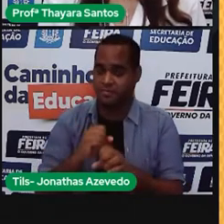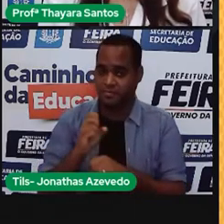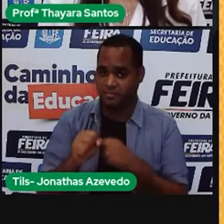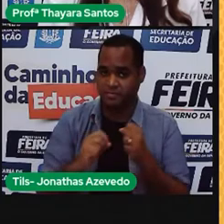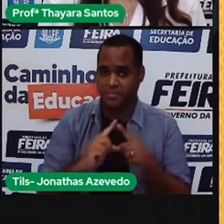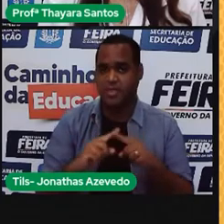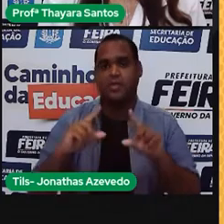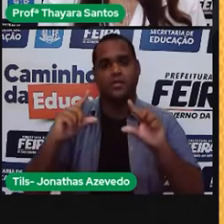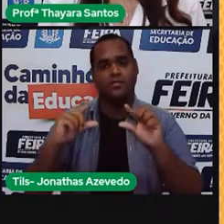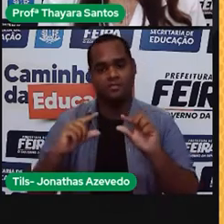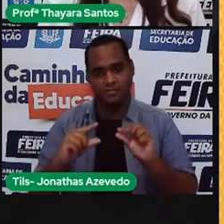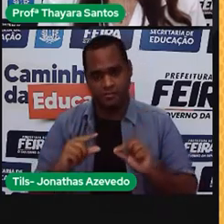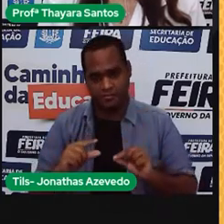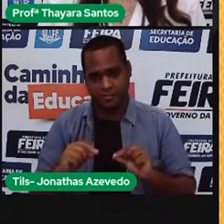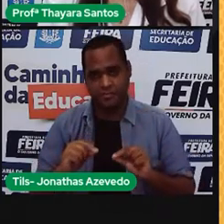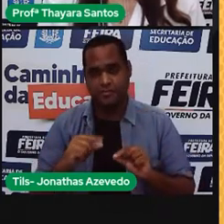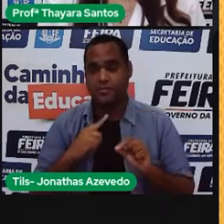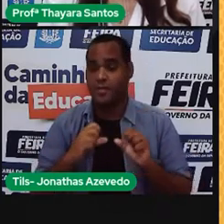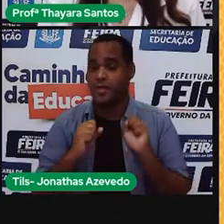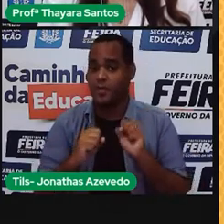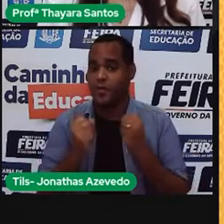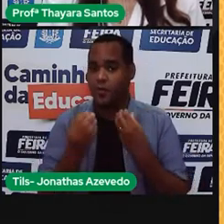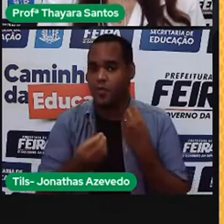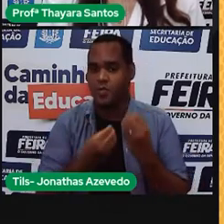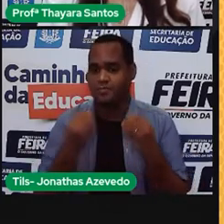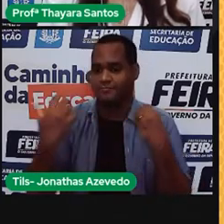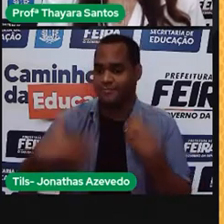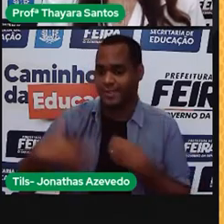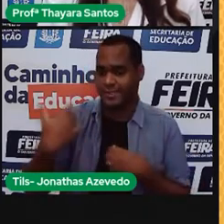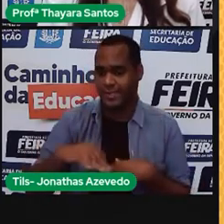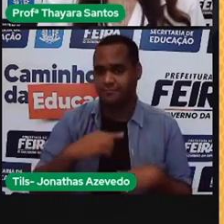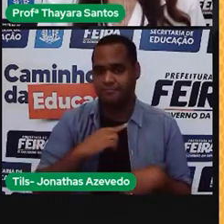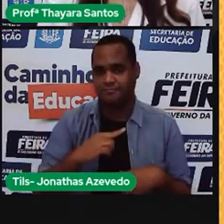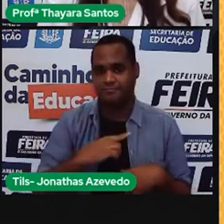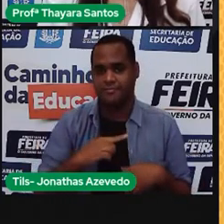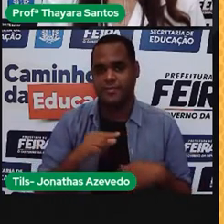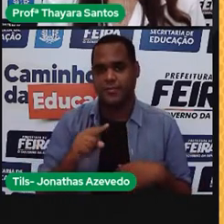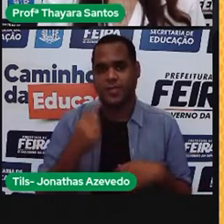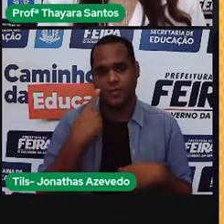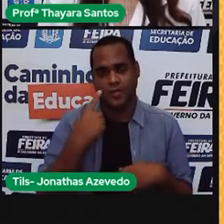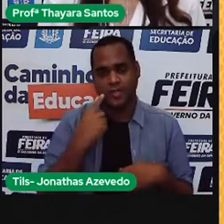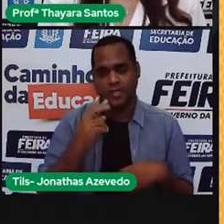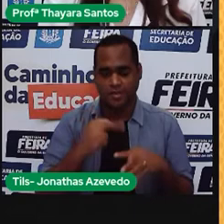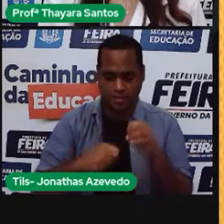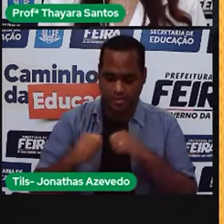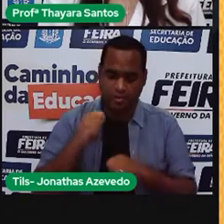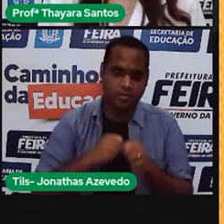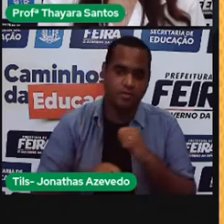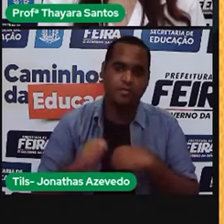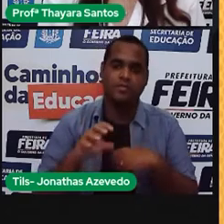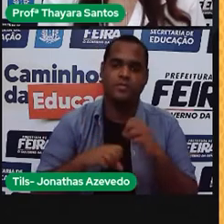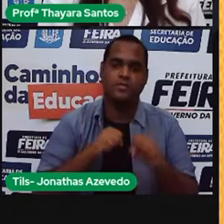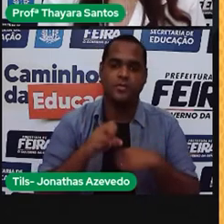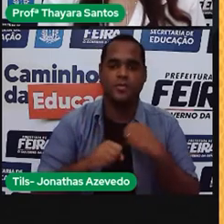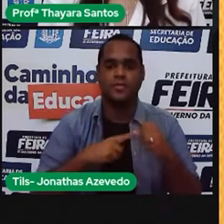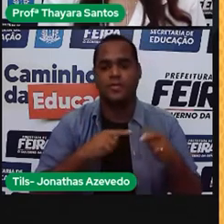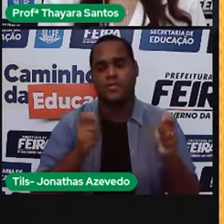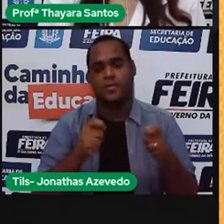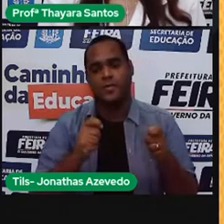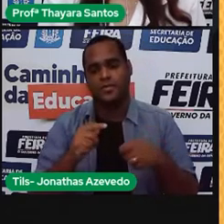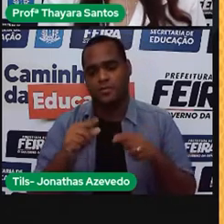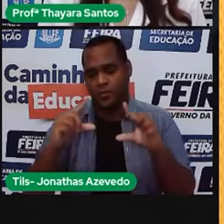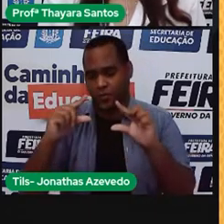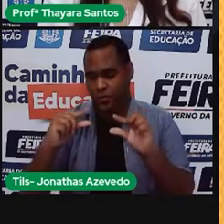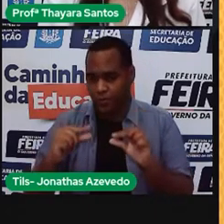a safra não foi boa, o preço do tomate fica mais caro. Aí, você escolhe economizar e levar para casa uma menor quantidade de